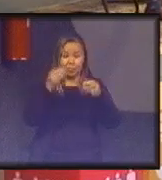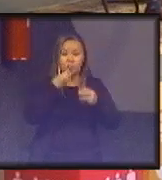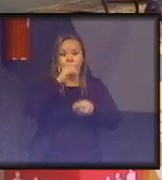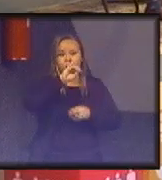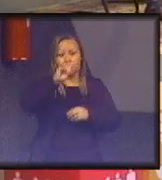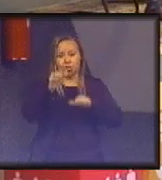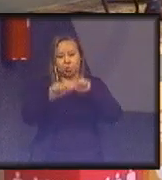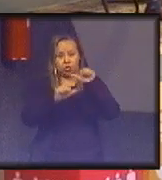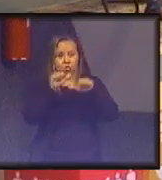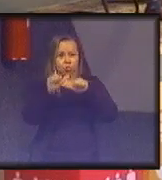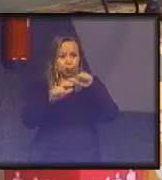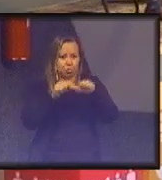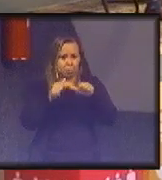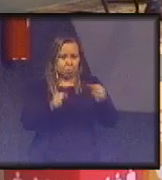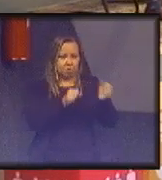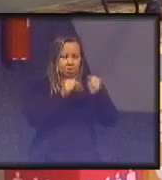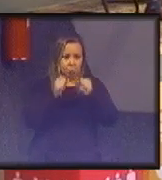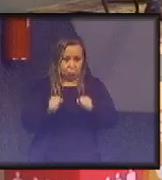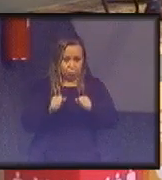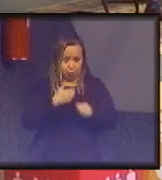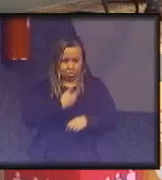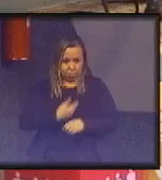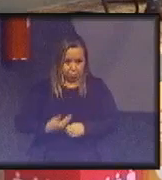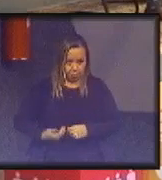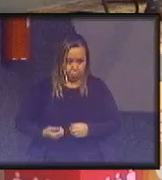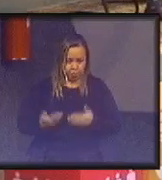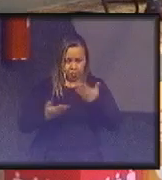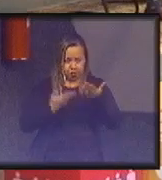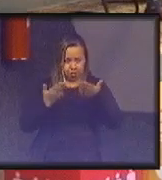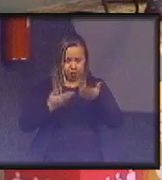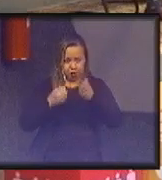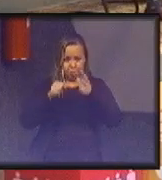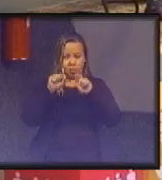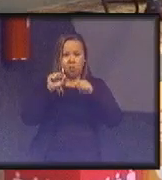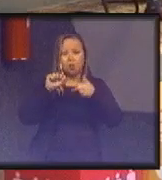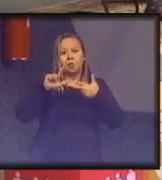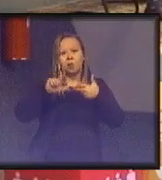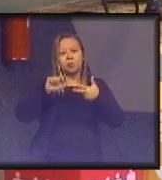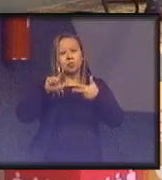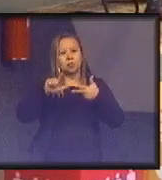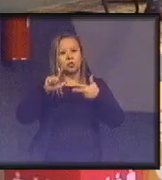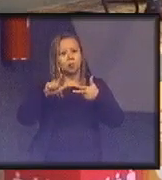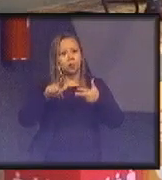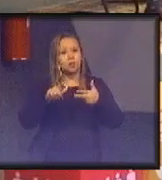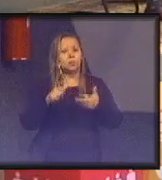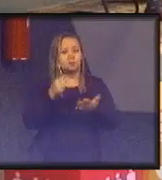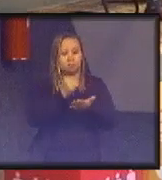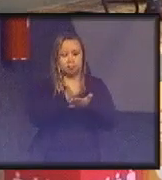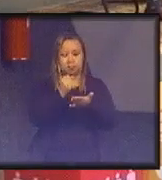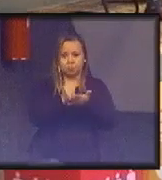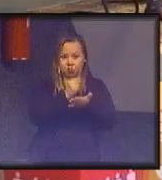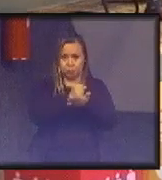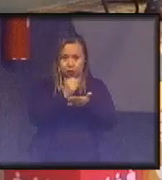de mudança no poder público com a atual legislação de licitações e contratos?